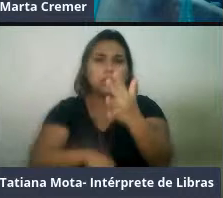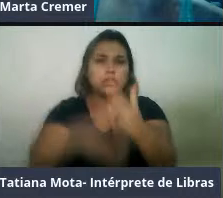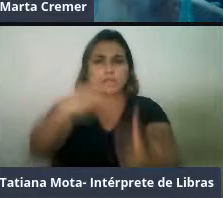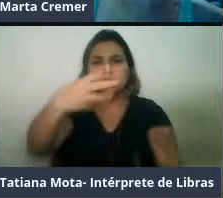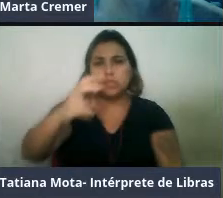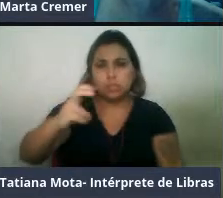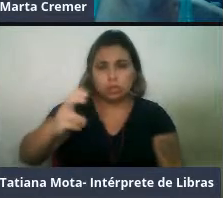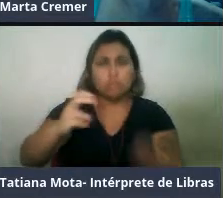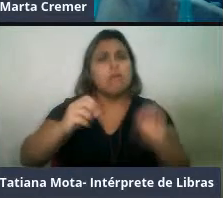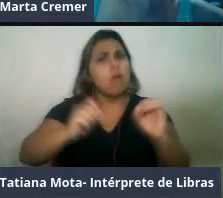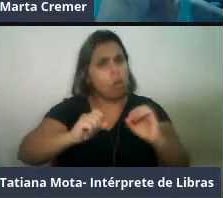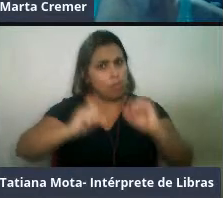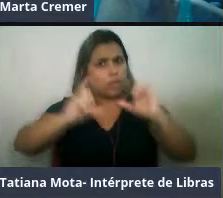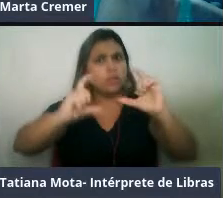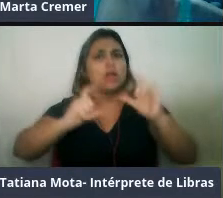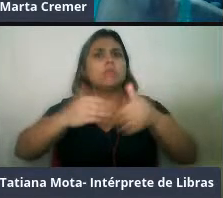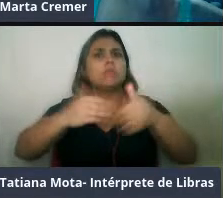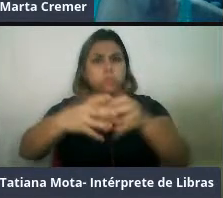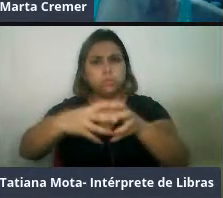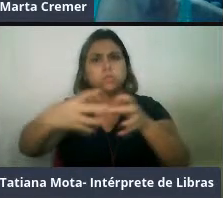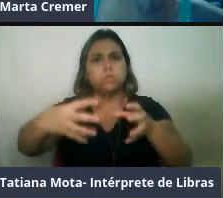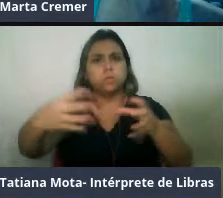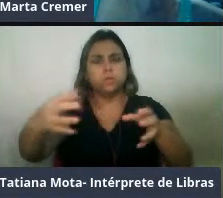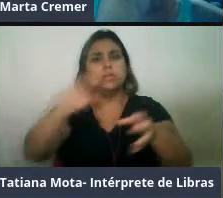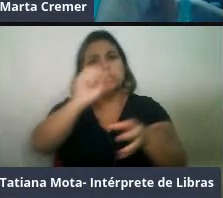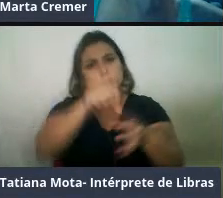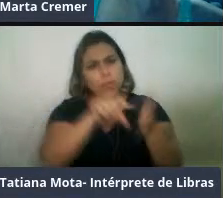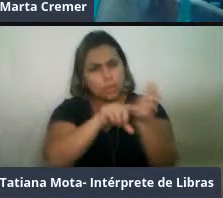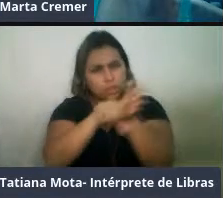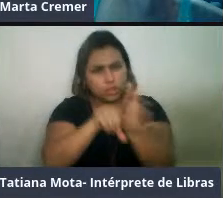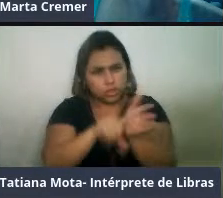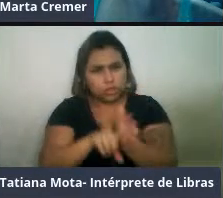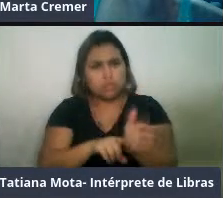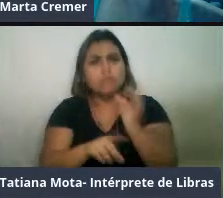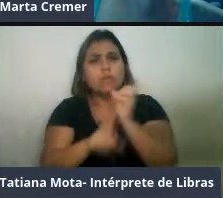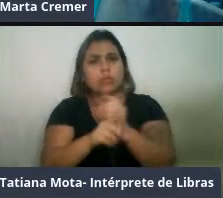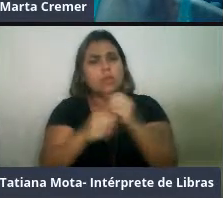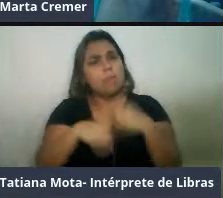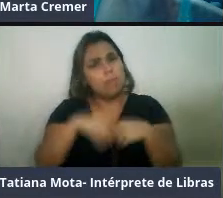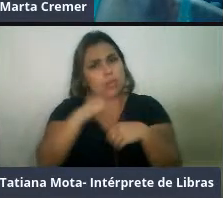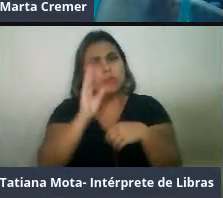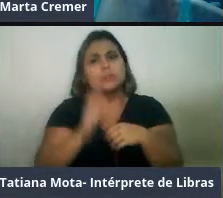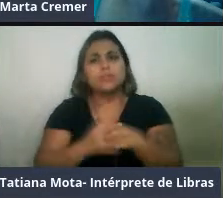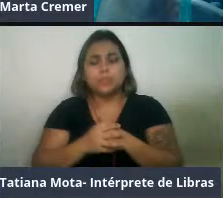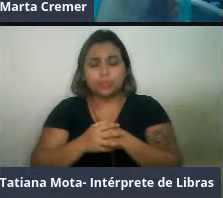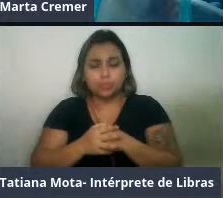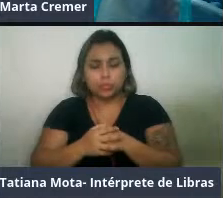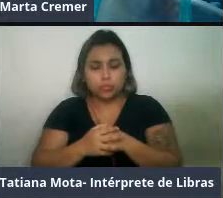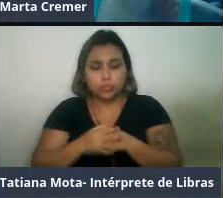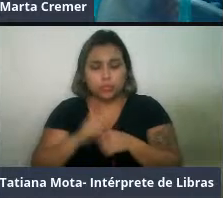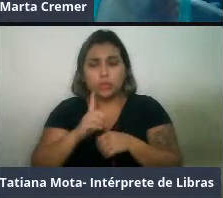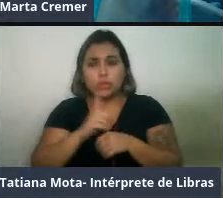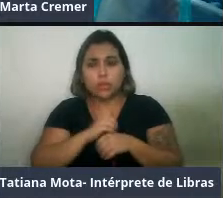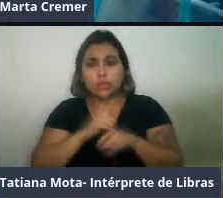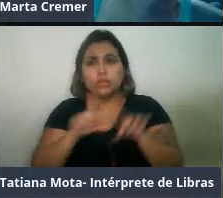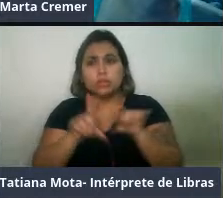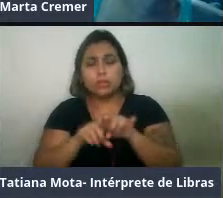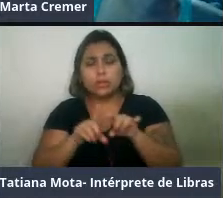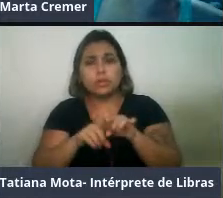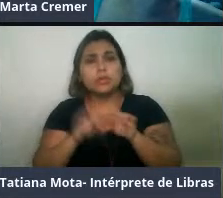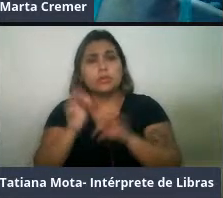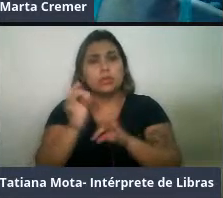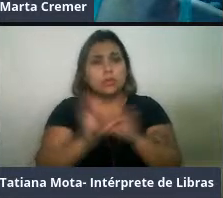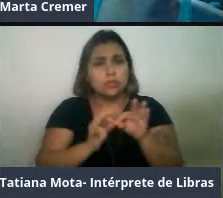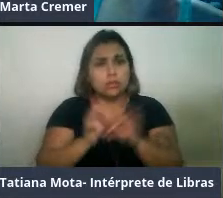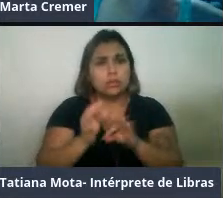anos, com um avanço aí das pesquisas, então a gente tem uma grande variedade dos padrões de distribuição dentro dessa família, né, a gente tem desde